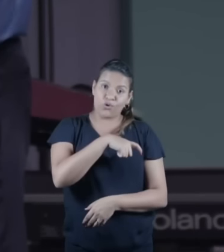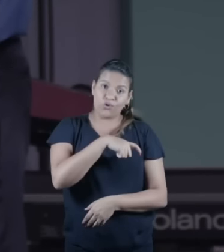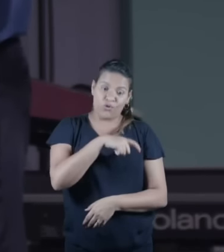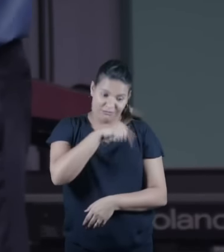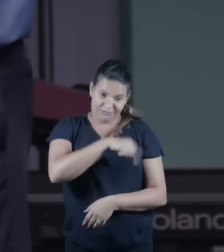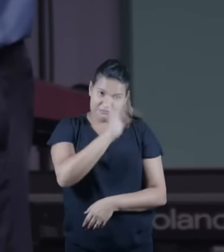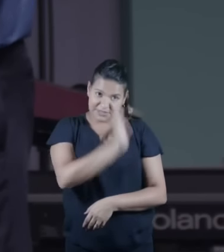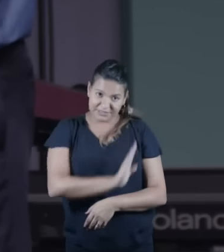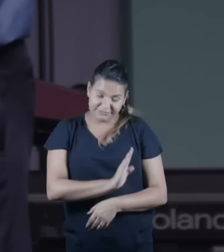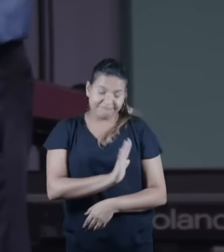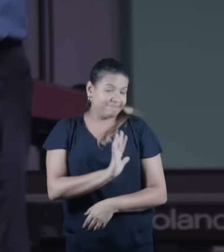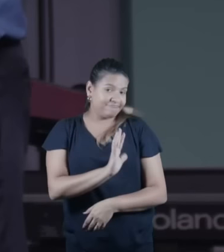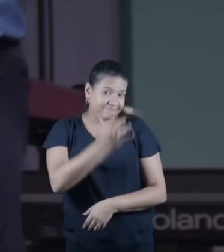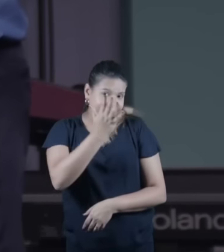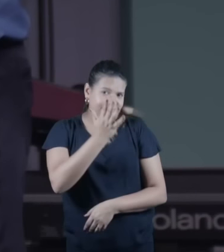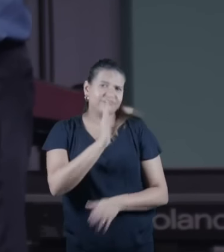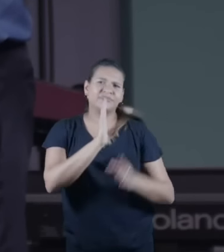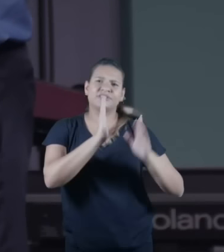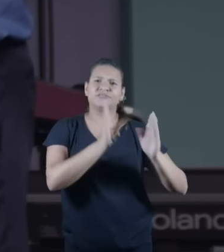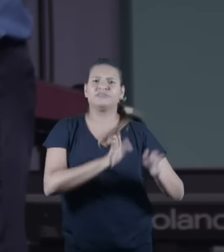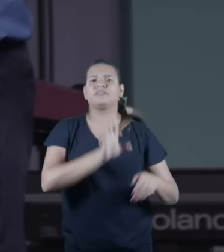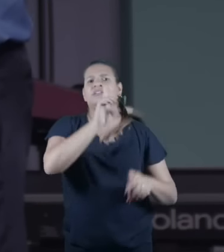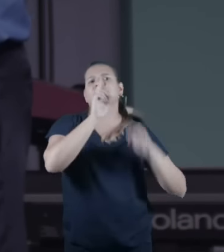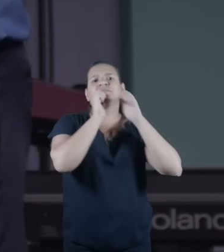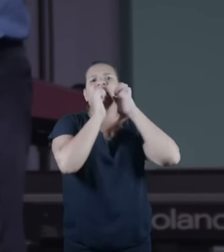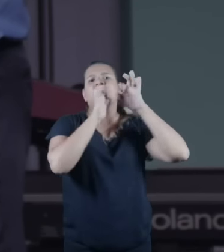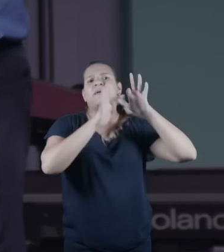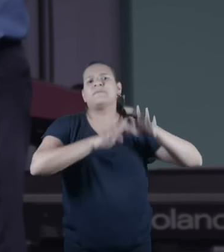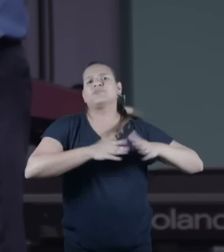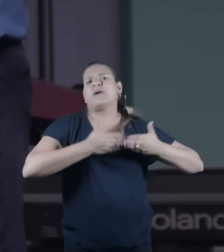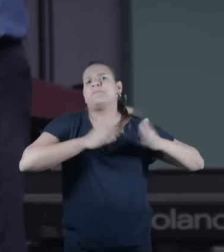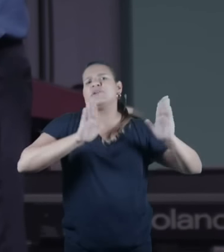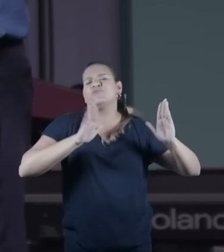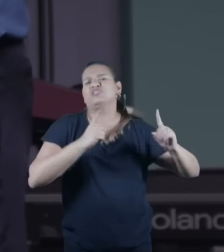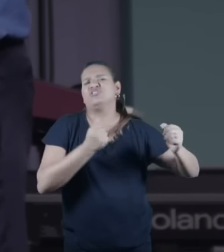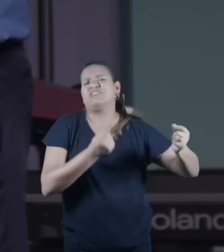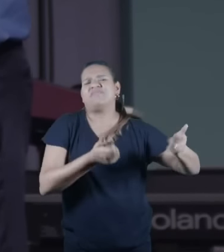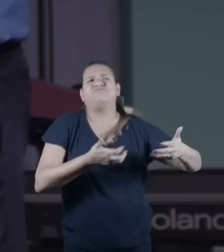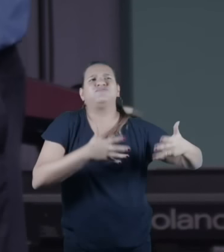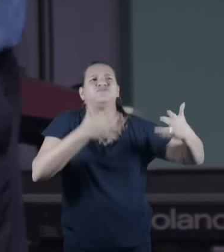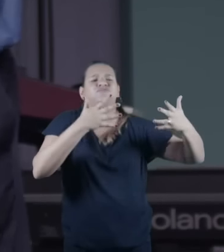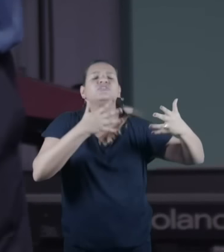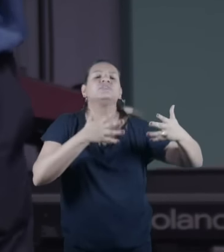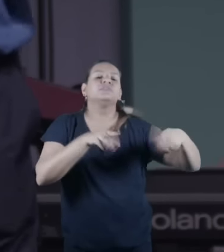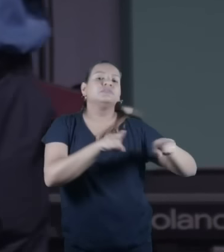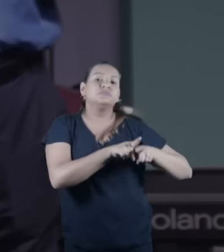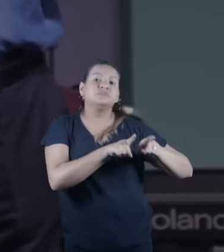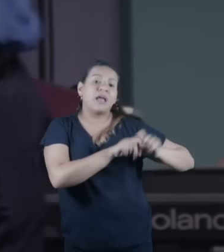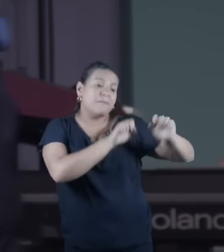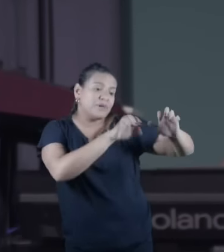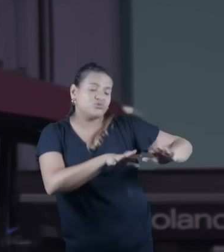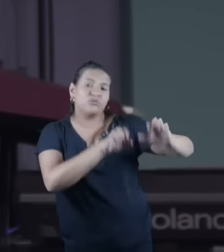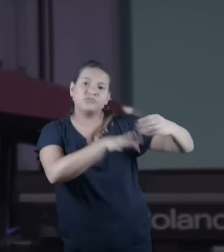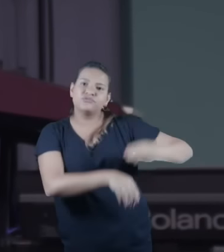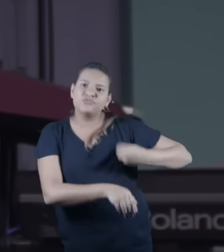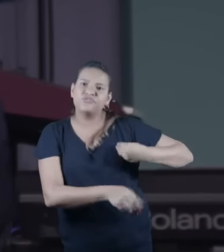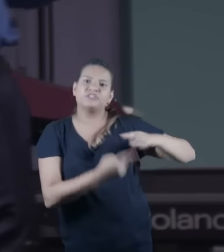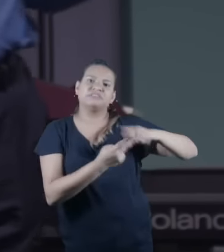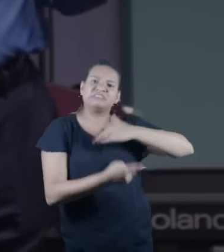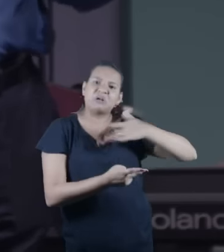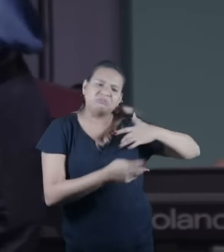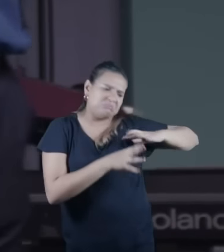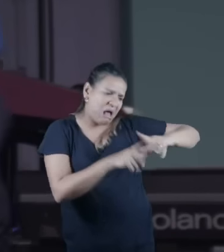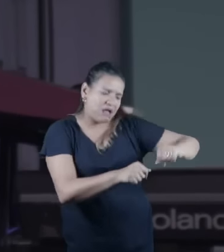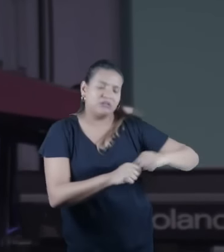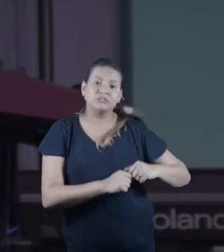como em número de pessoas e nunca mais nós tivemos problema desde aquela época eu vou todos os anos a